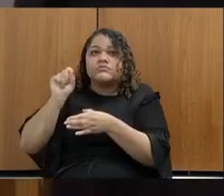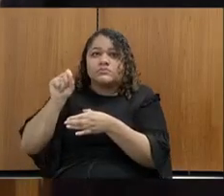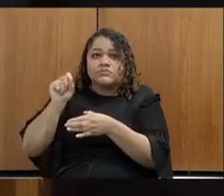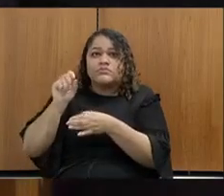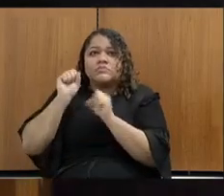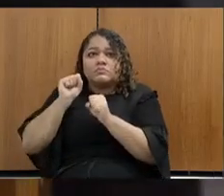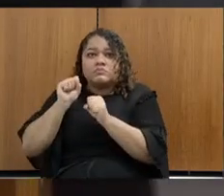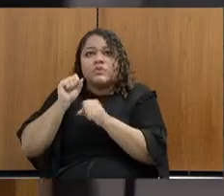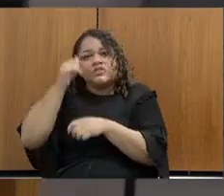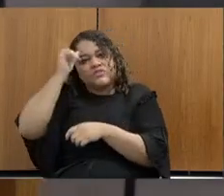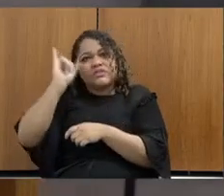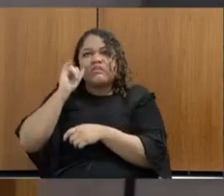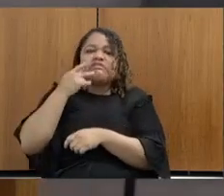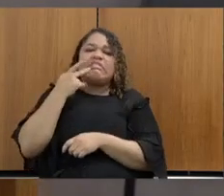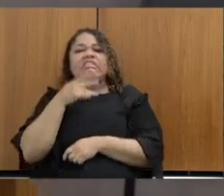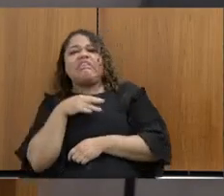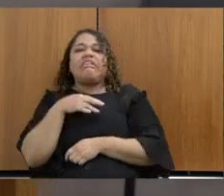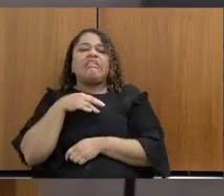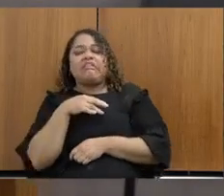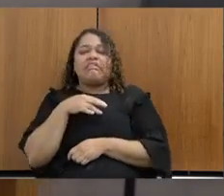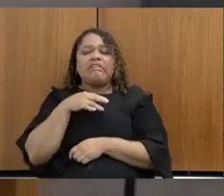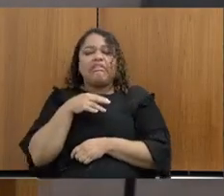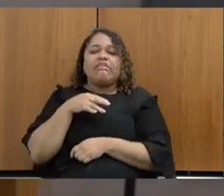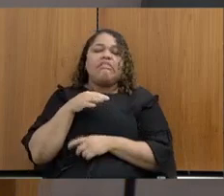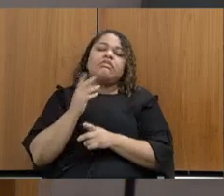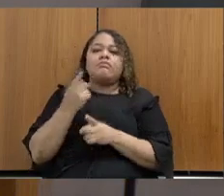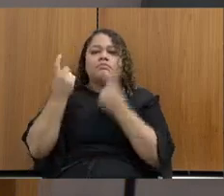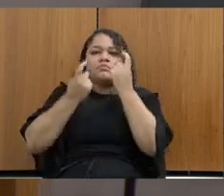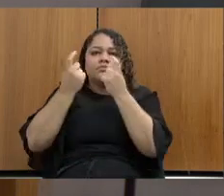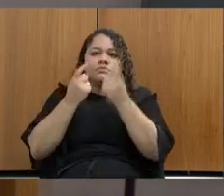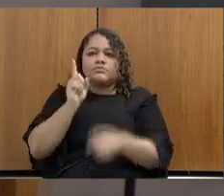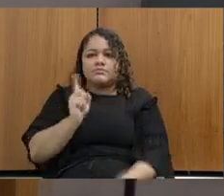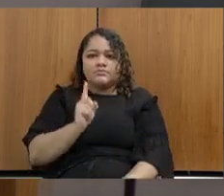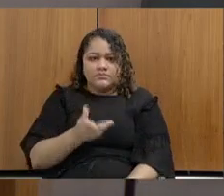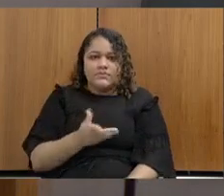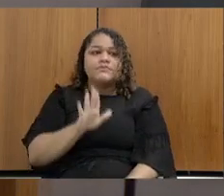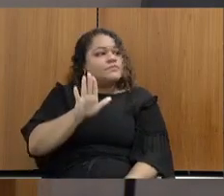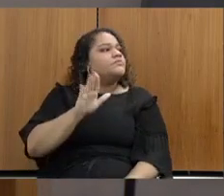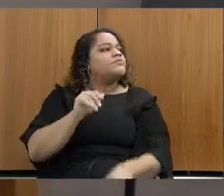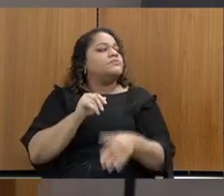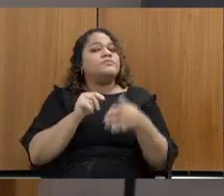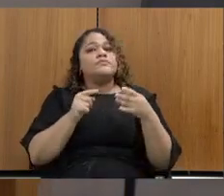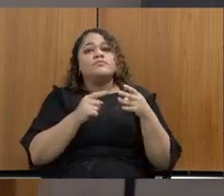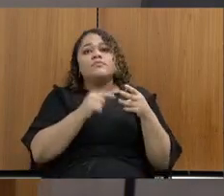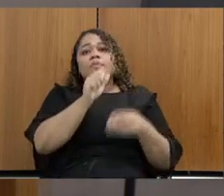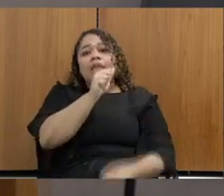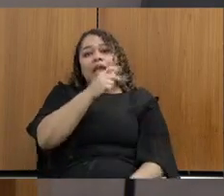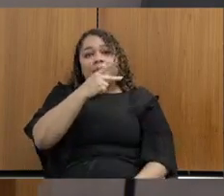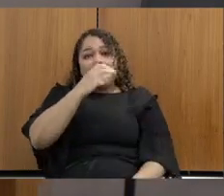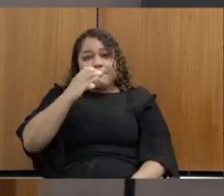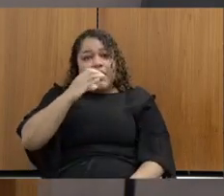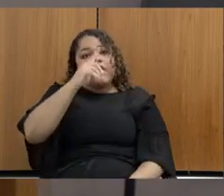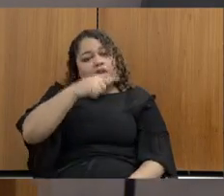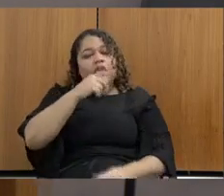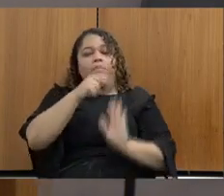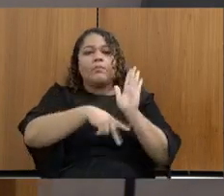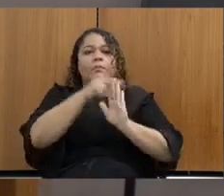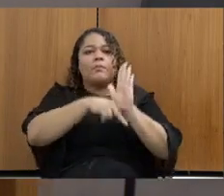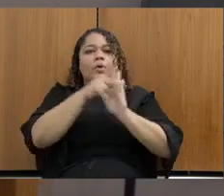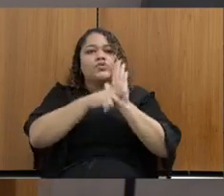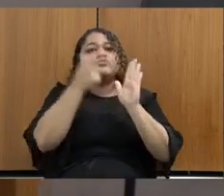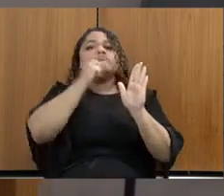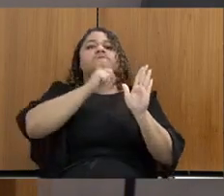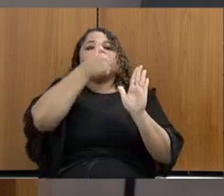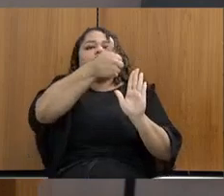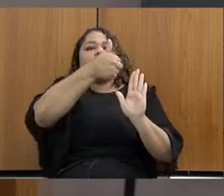quiser, ficar com gracinha, nojinha, não estou preocupado com isso. Então assim, a APAC é um projeto de sucesso, ela é importante para a gente, mas é preciso que